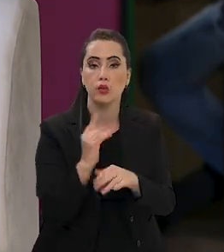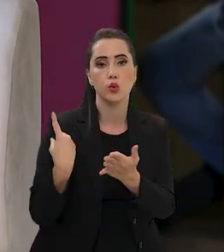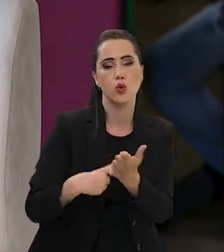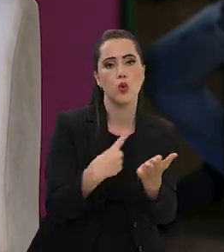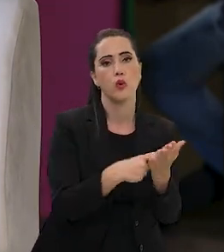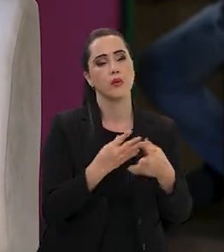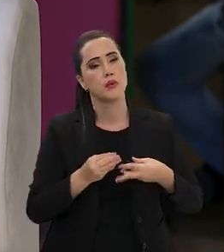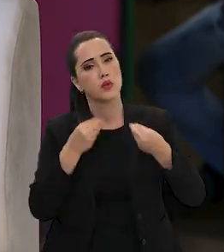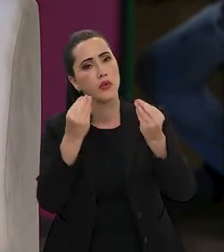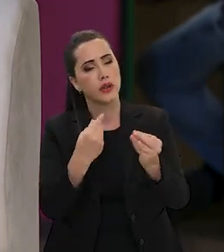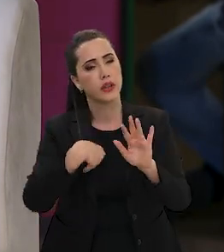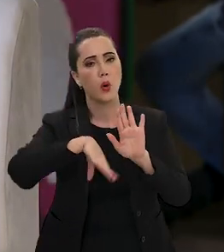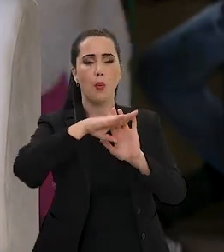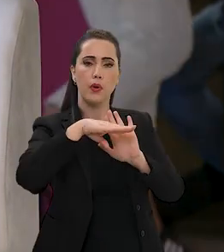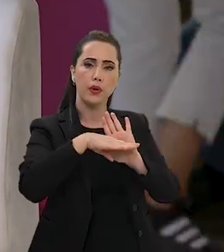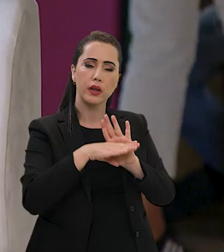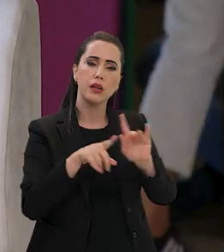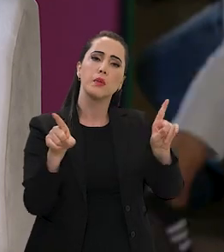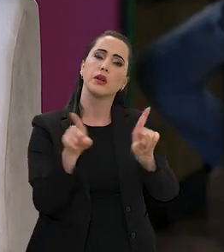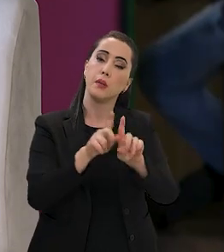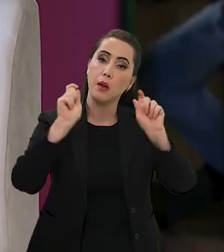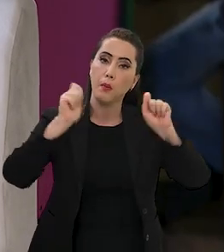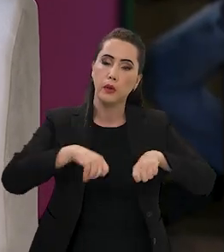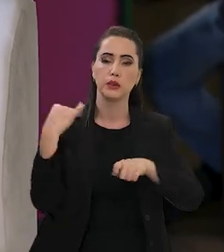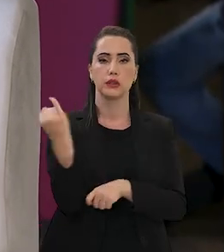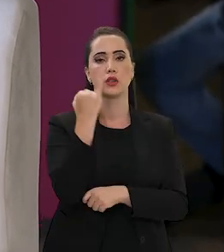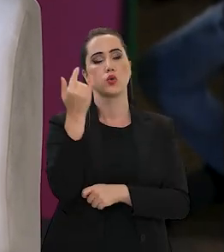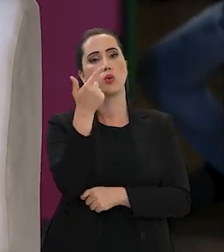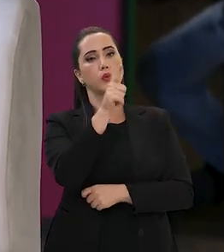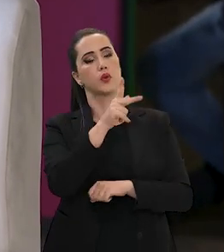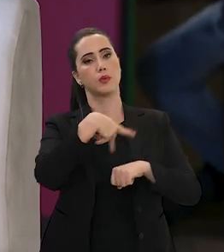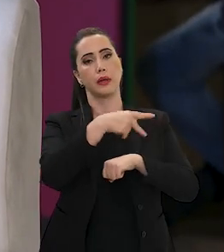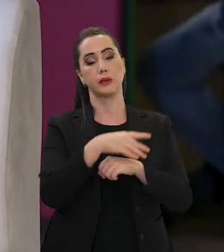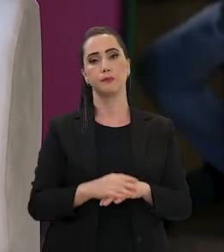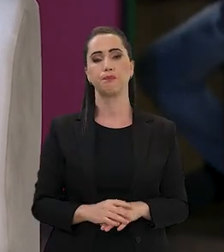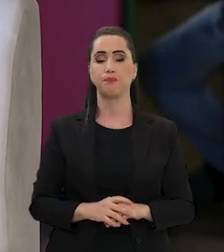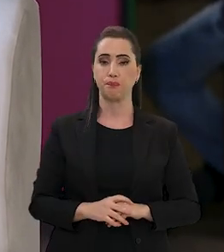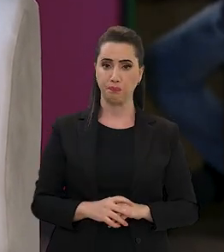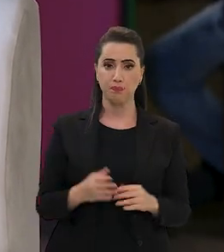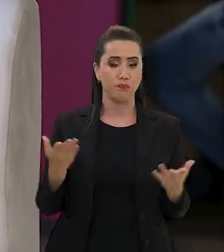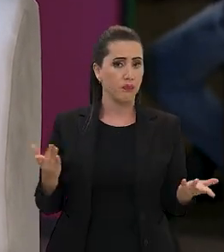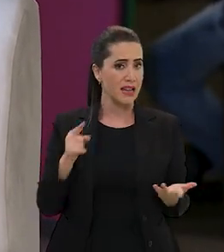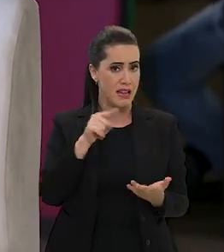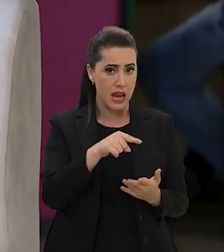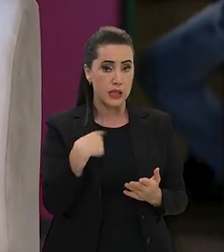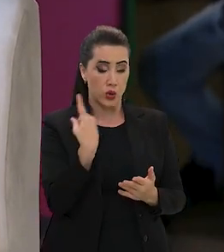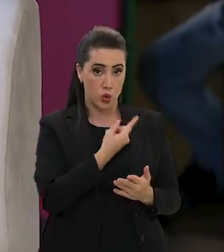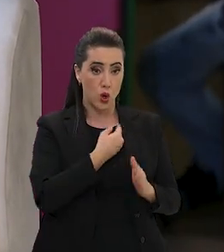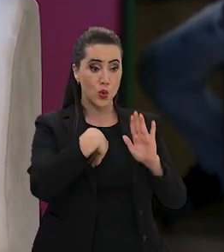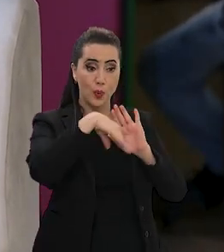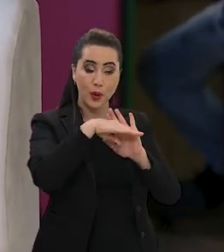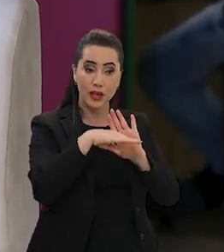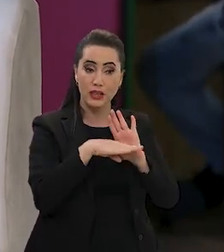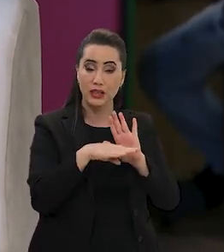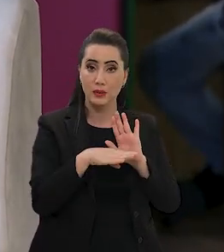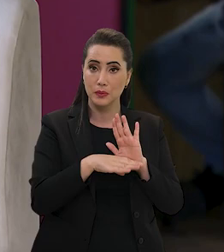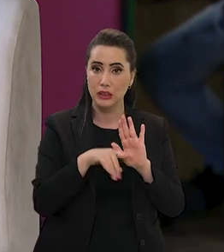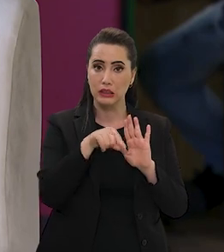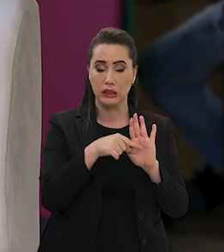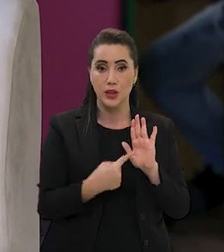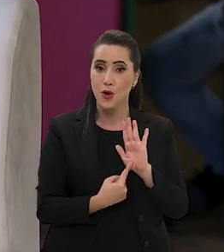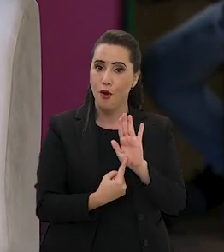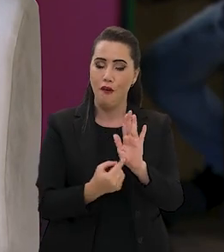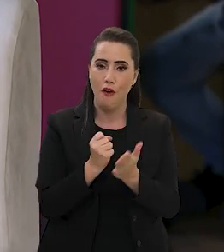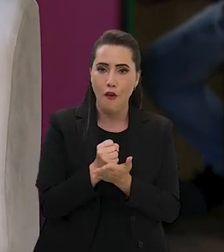e estratégicos, levando o nosso programa também como um modelo para outros países. Não, esse modelo